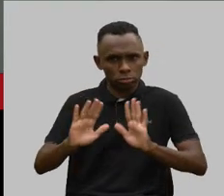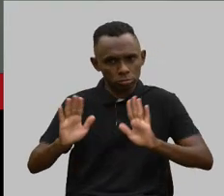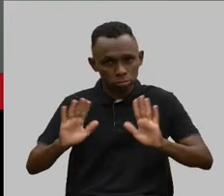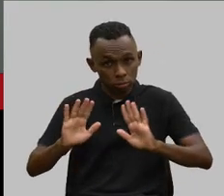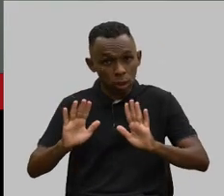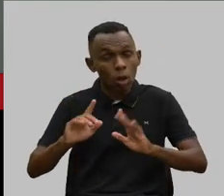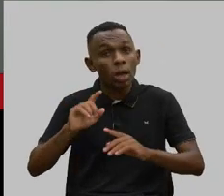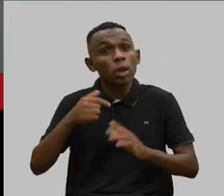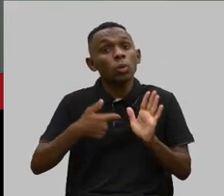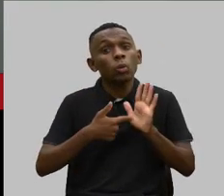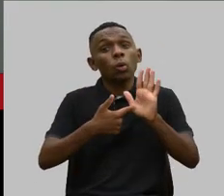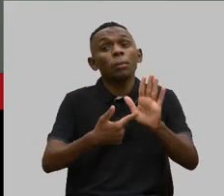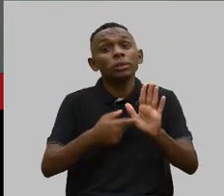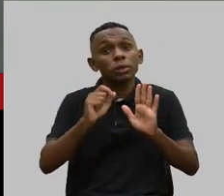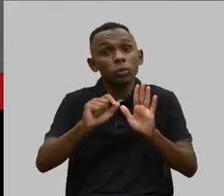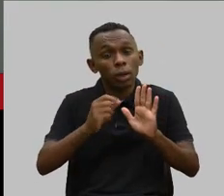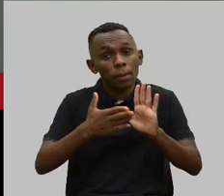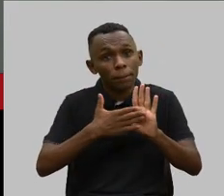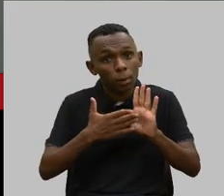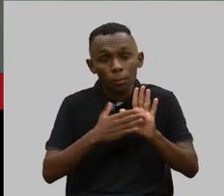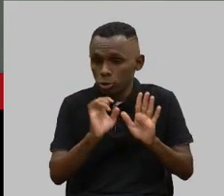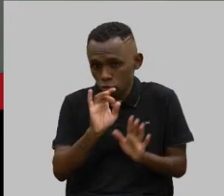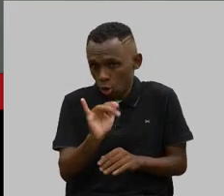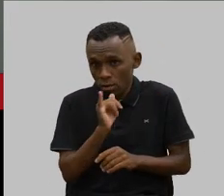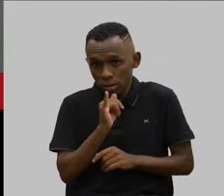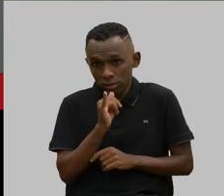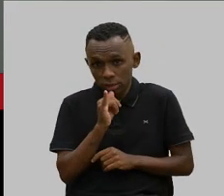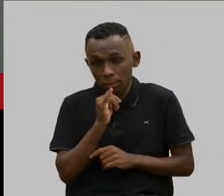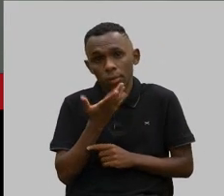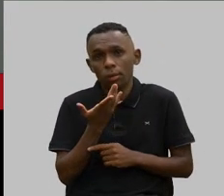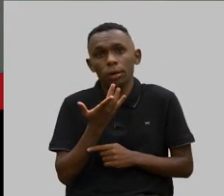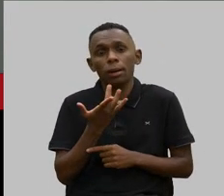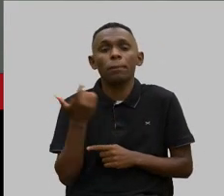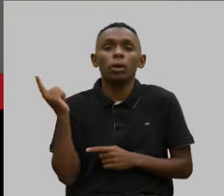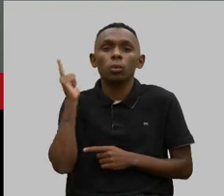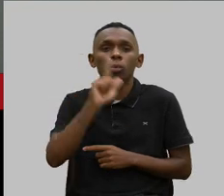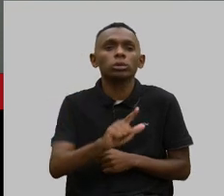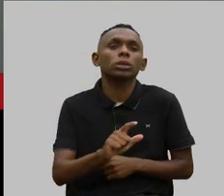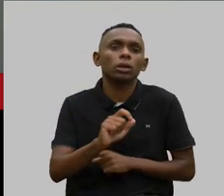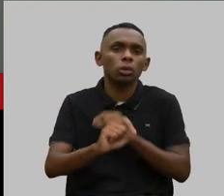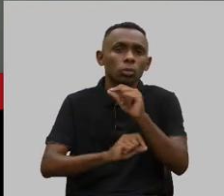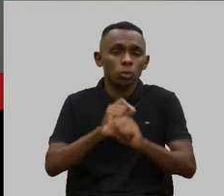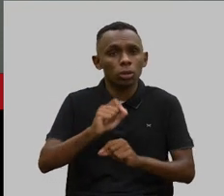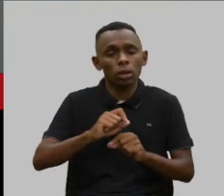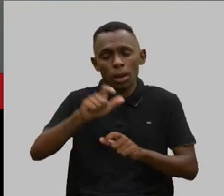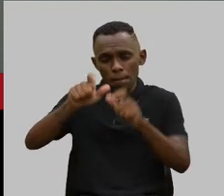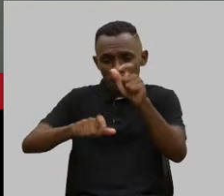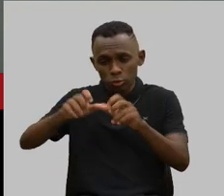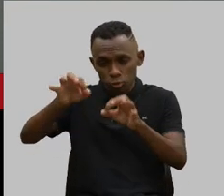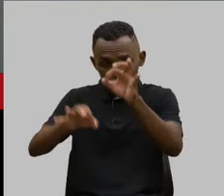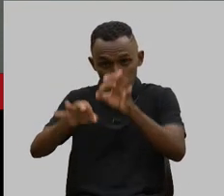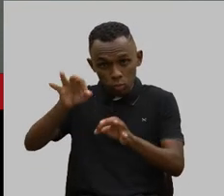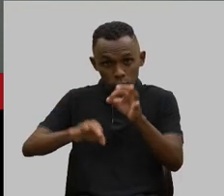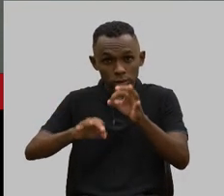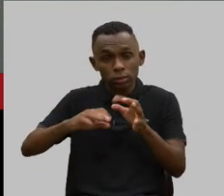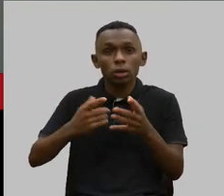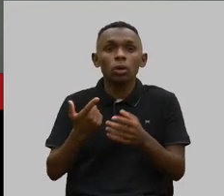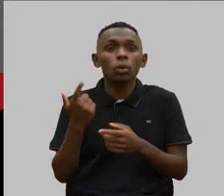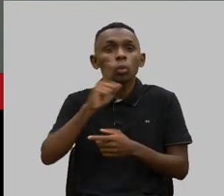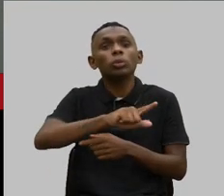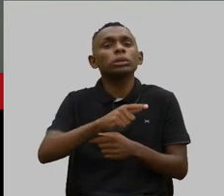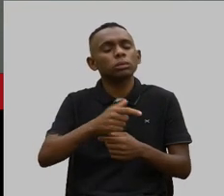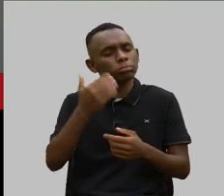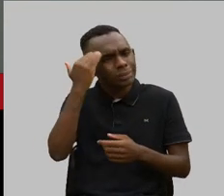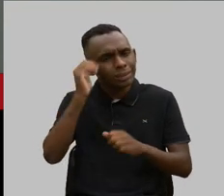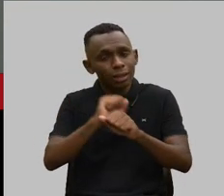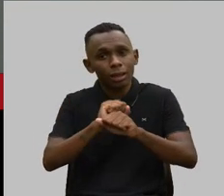colocando aqui exatamente como exemplo, para que ele consiga, o magistrado, ele consiga exatamente dar essa compreensão